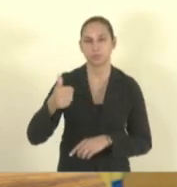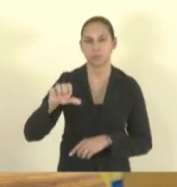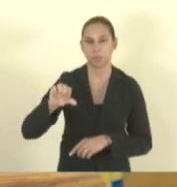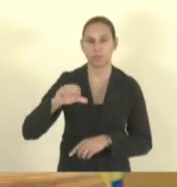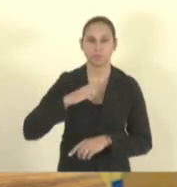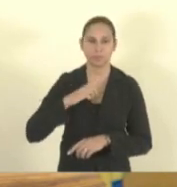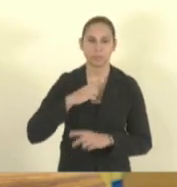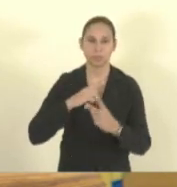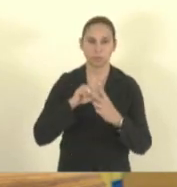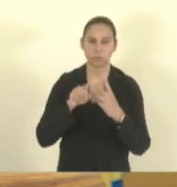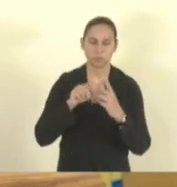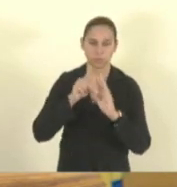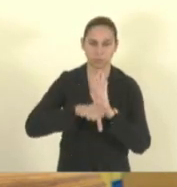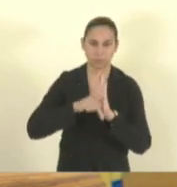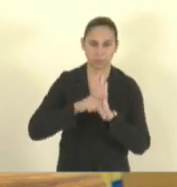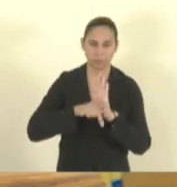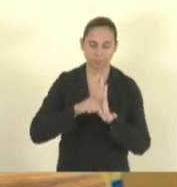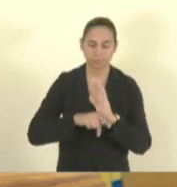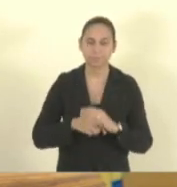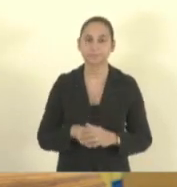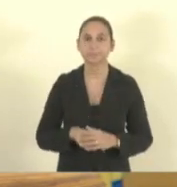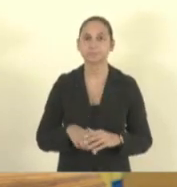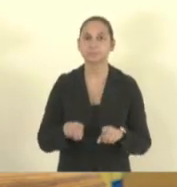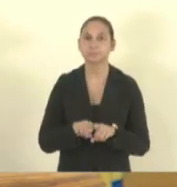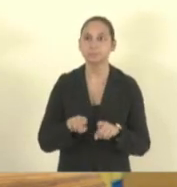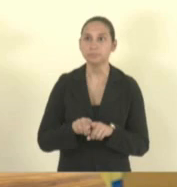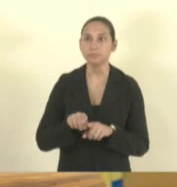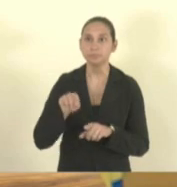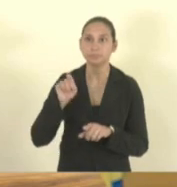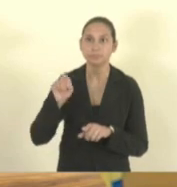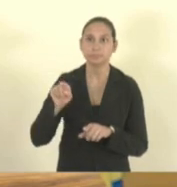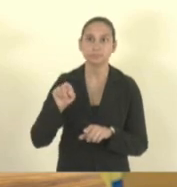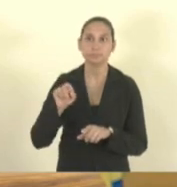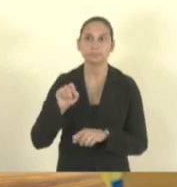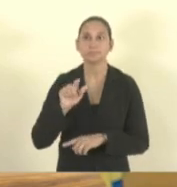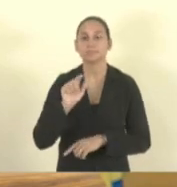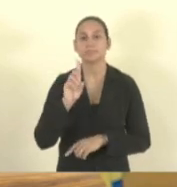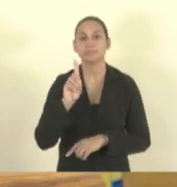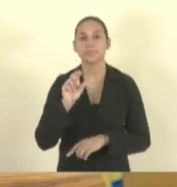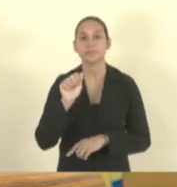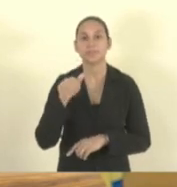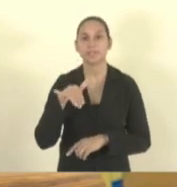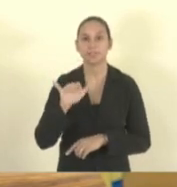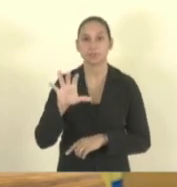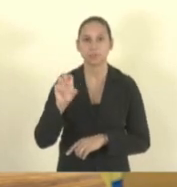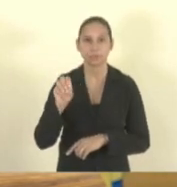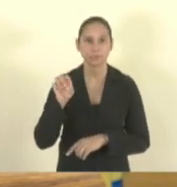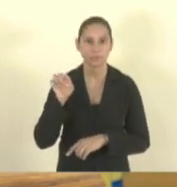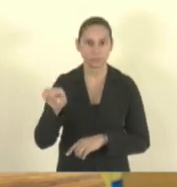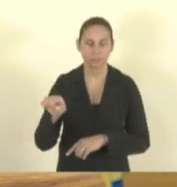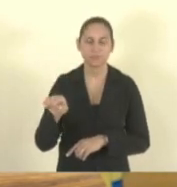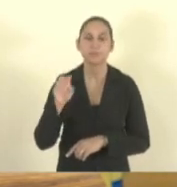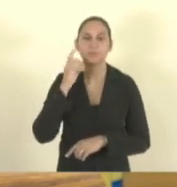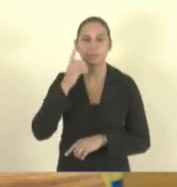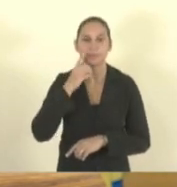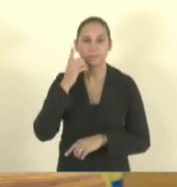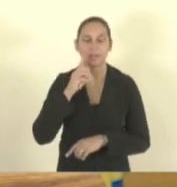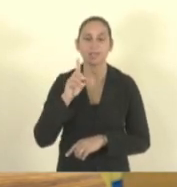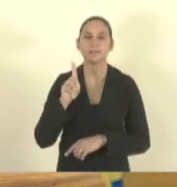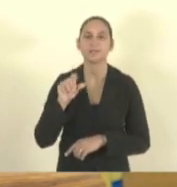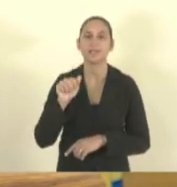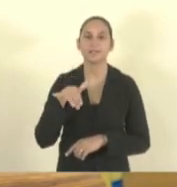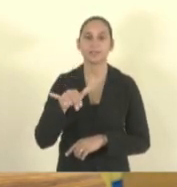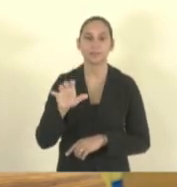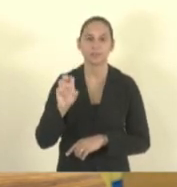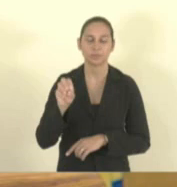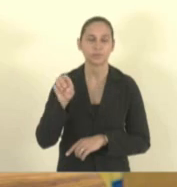Tiago Hoffman. Oficio do Gabinete do Deputado, Daripagung, de número 2, de 2024. O deputado estadual, Daripagung, vem